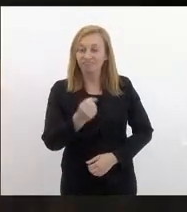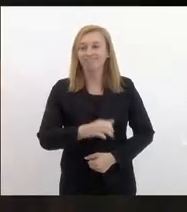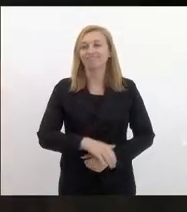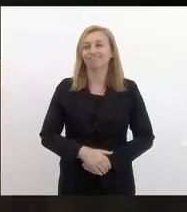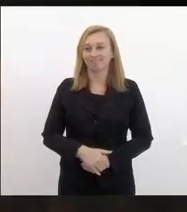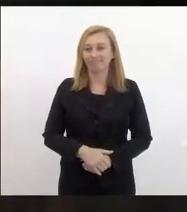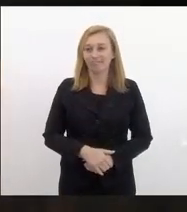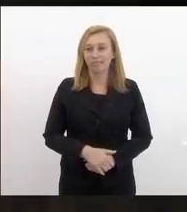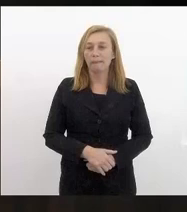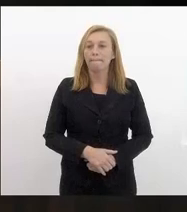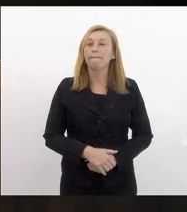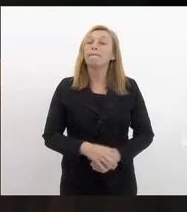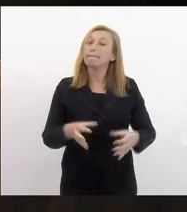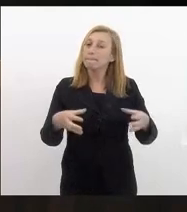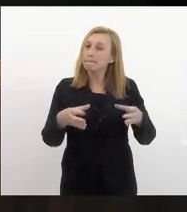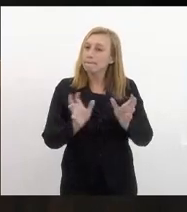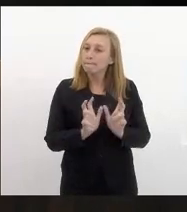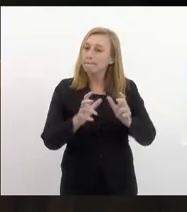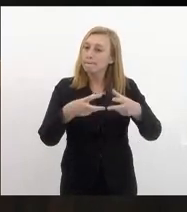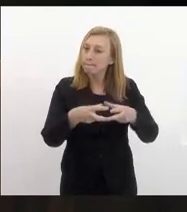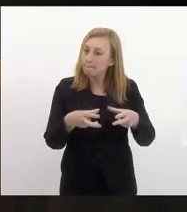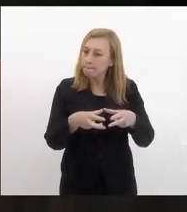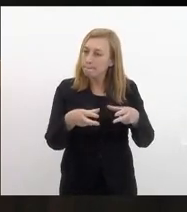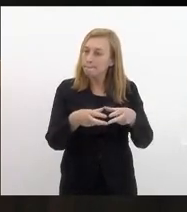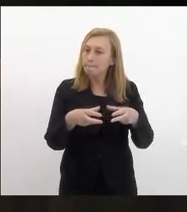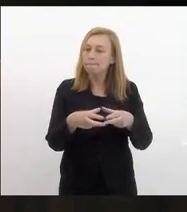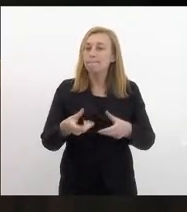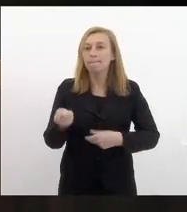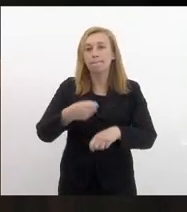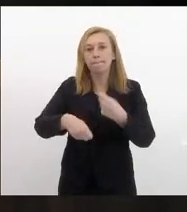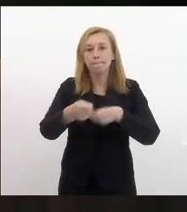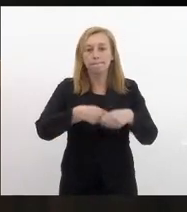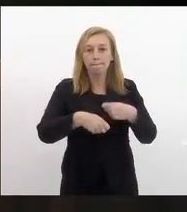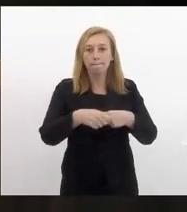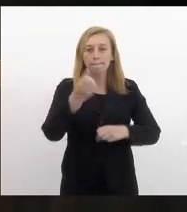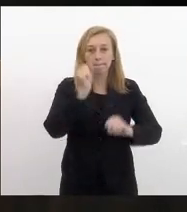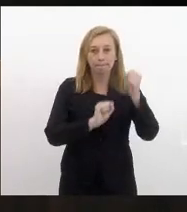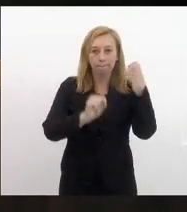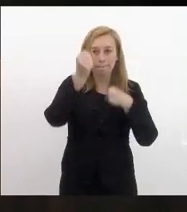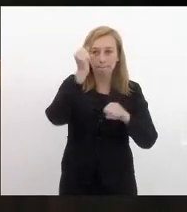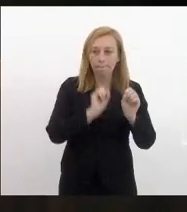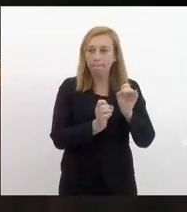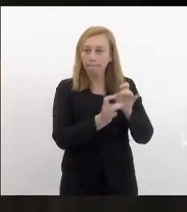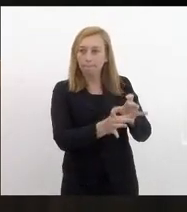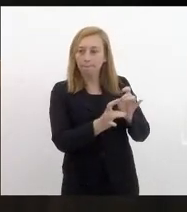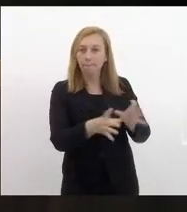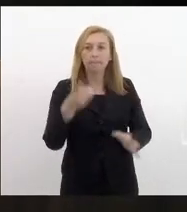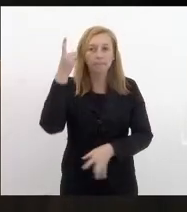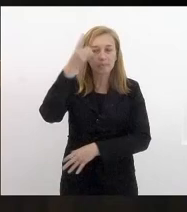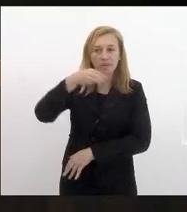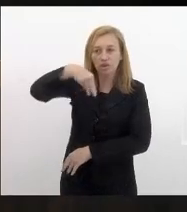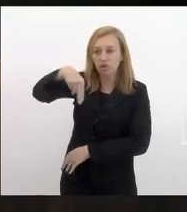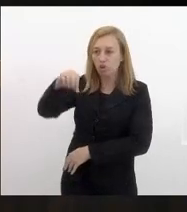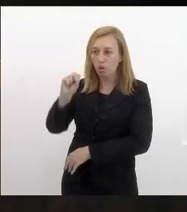pela Comissão de Economia Indústria e Comércio o deputado Noel de Carvalho